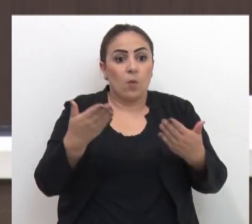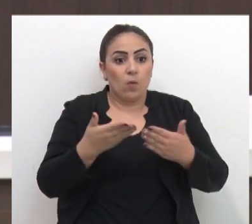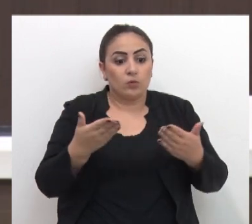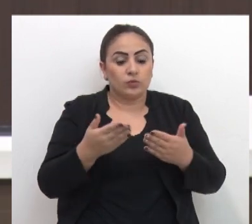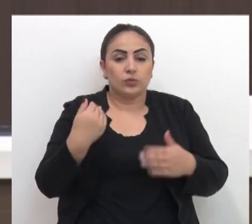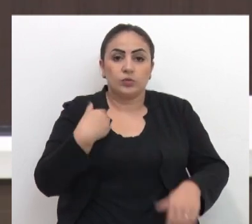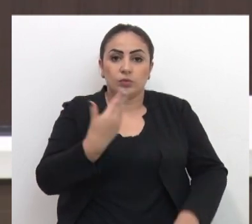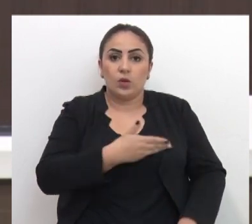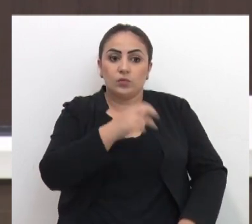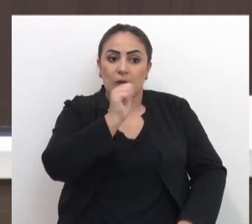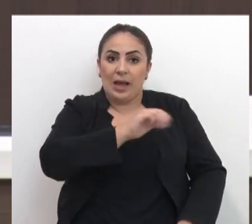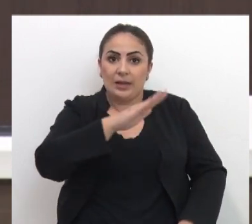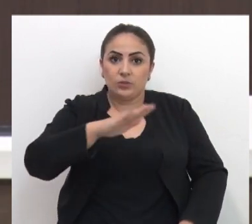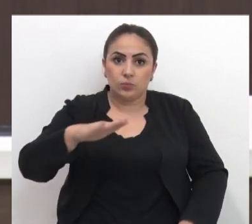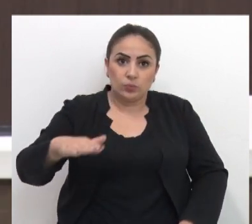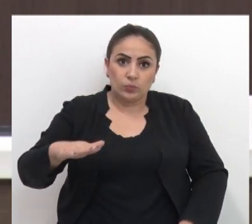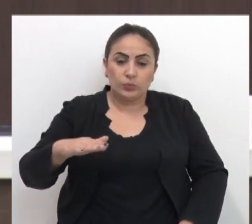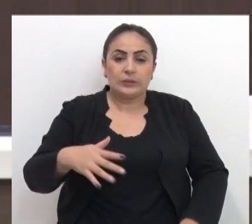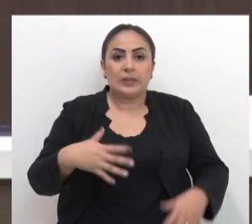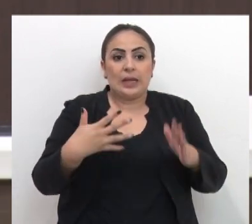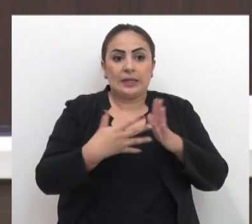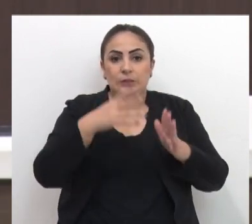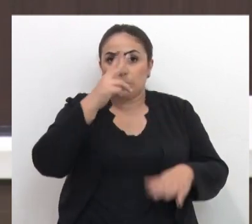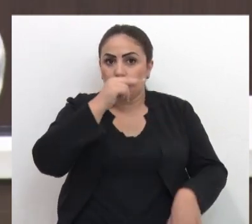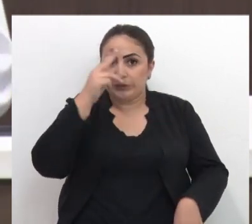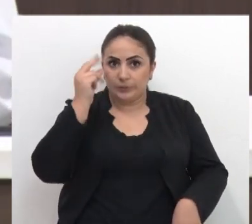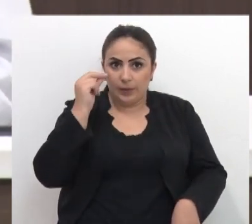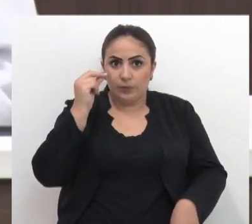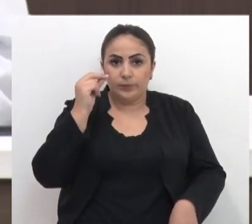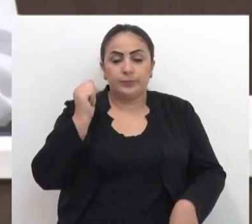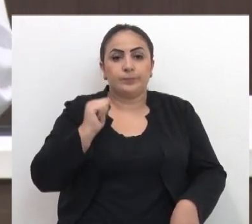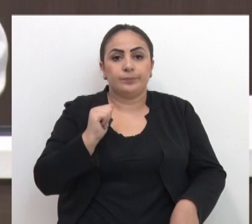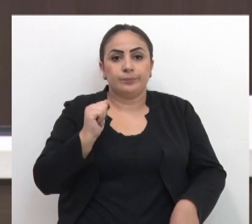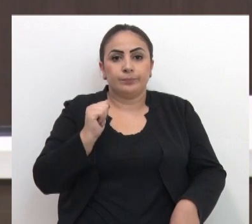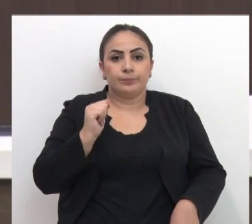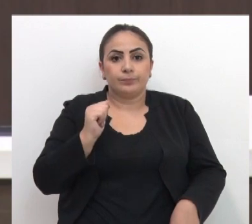hoje os nossos alunos da rede municipal,